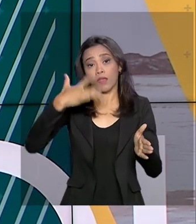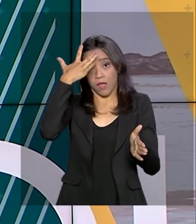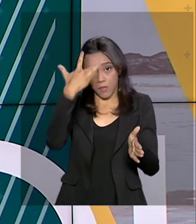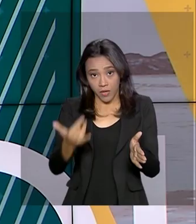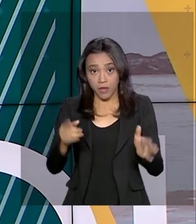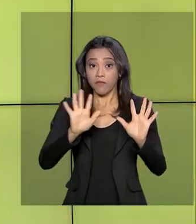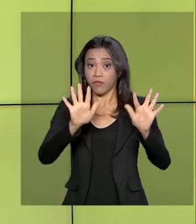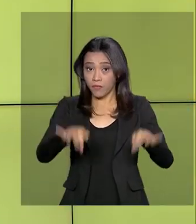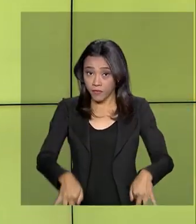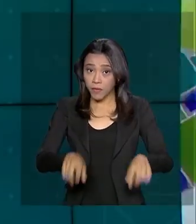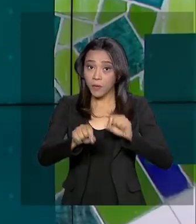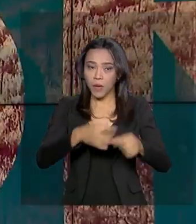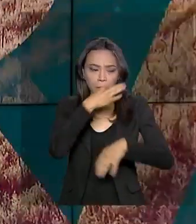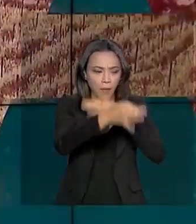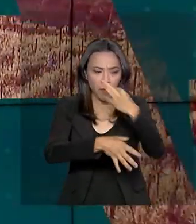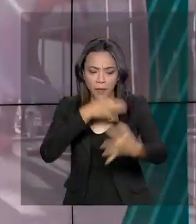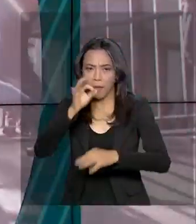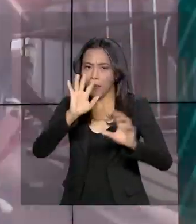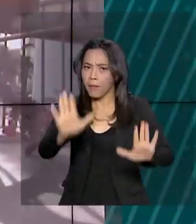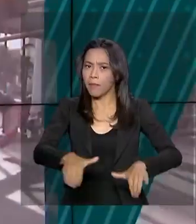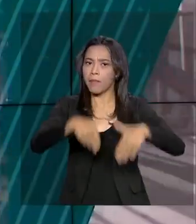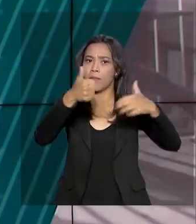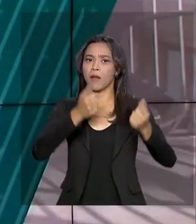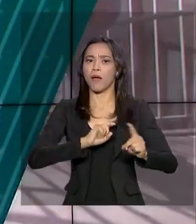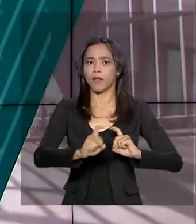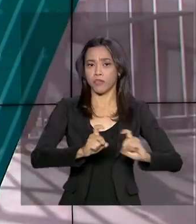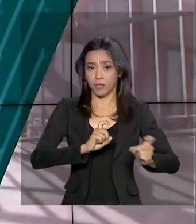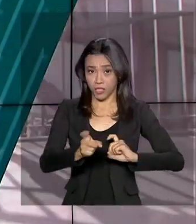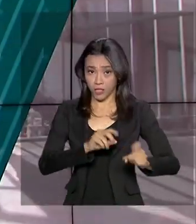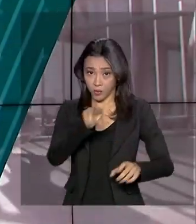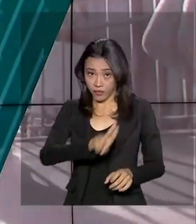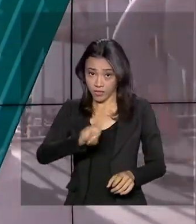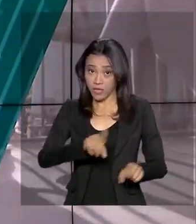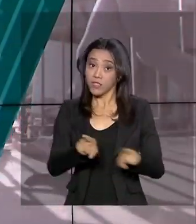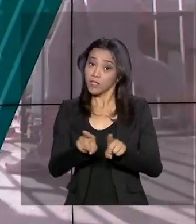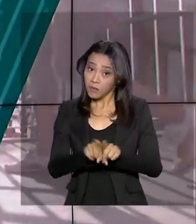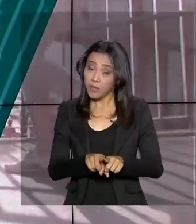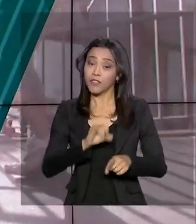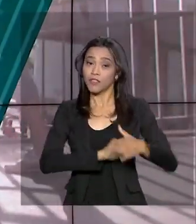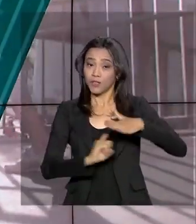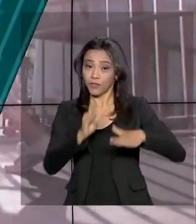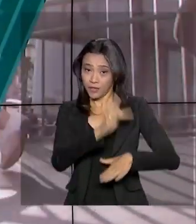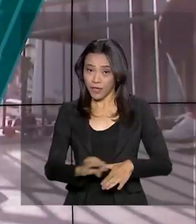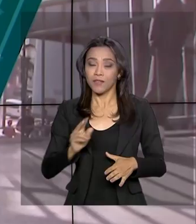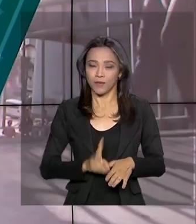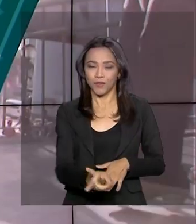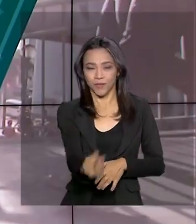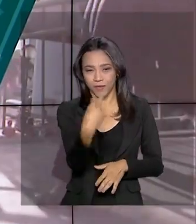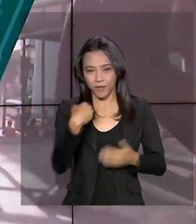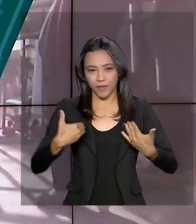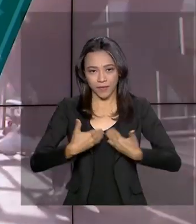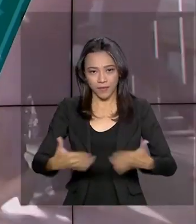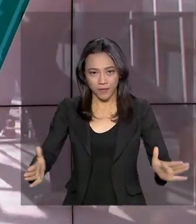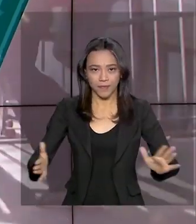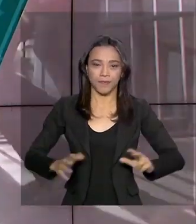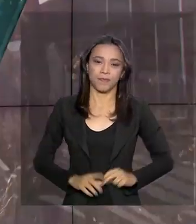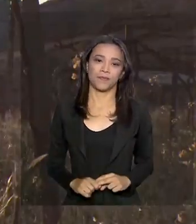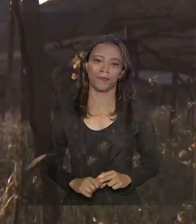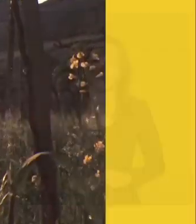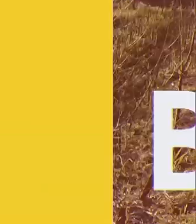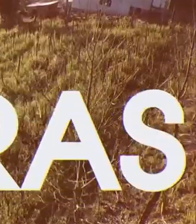pública para ajudar a melhorar a gestão de universidades e institutos federais. Fique com a gente, o Brasil em Dia já está no ar.